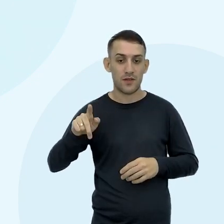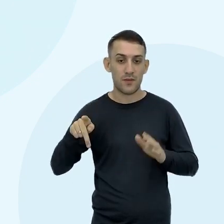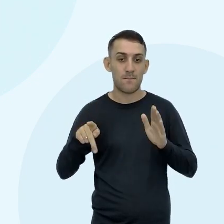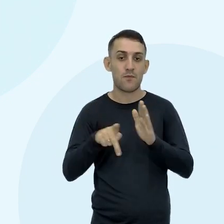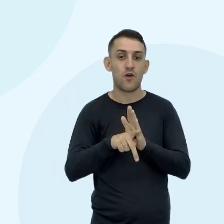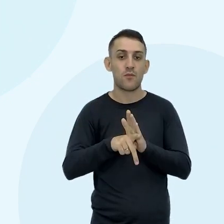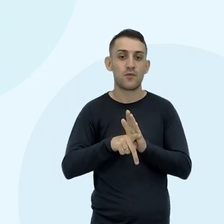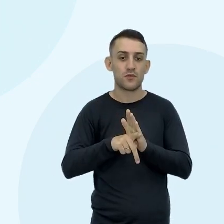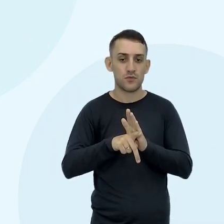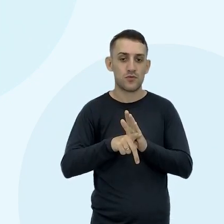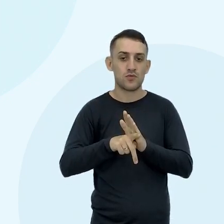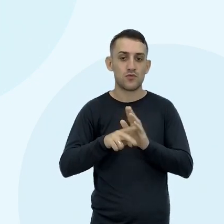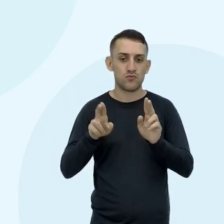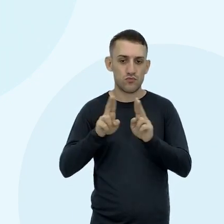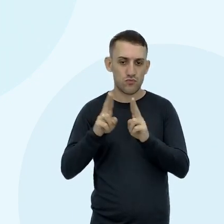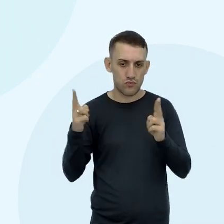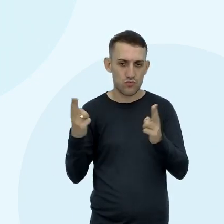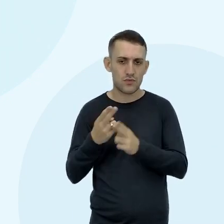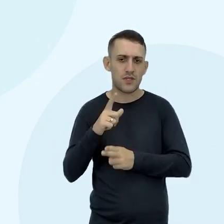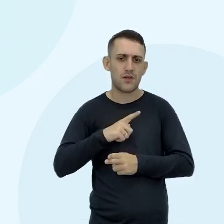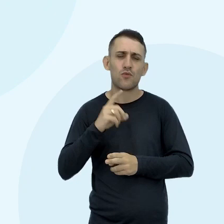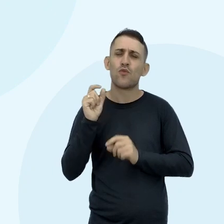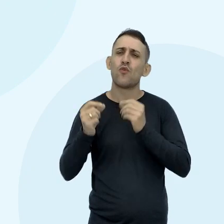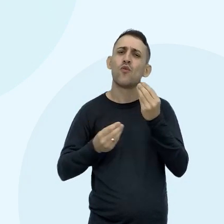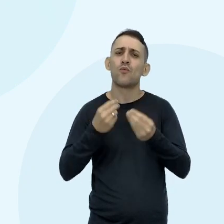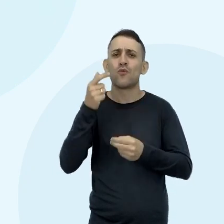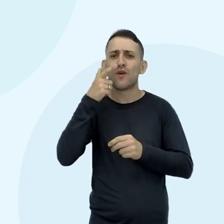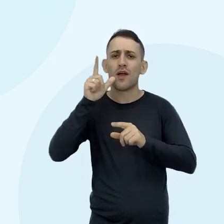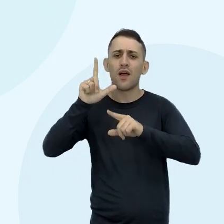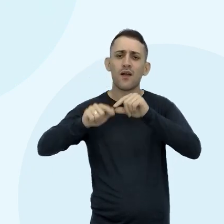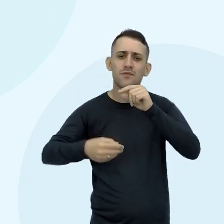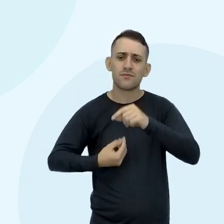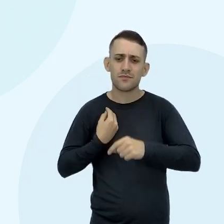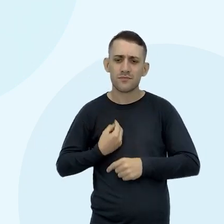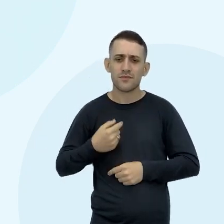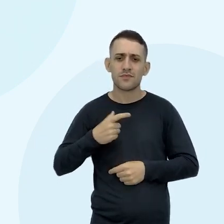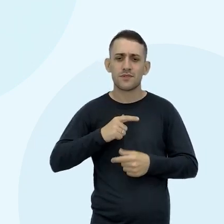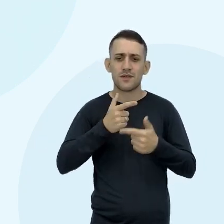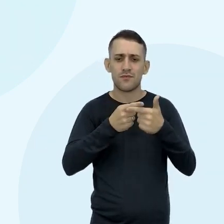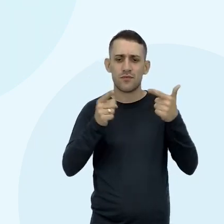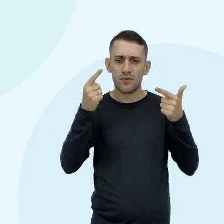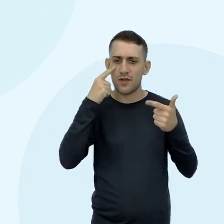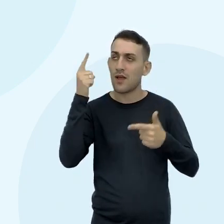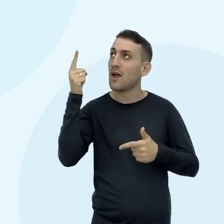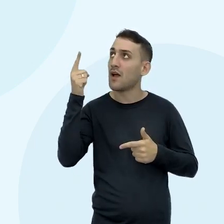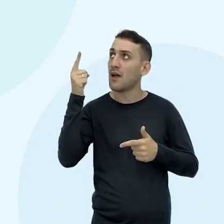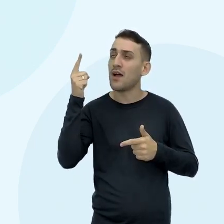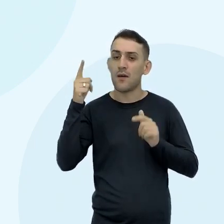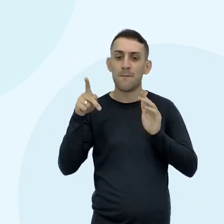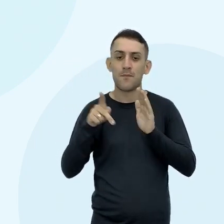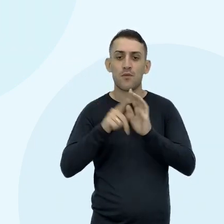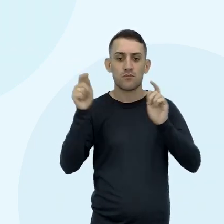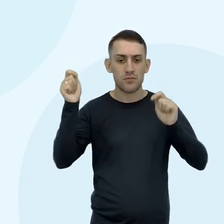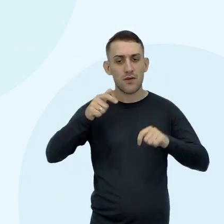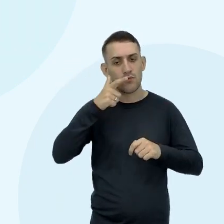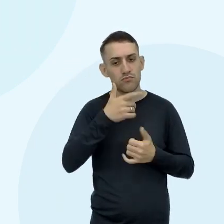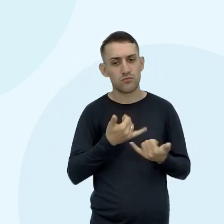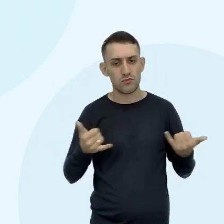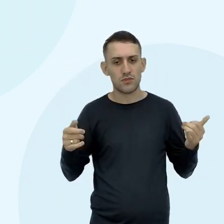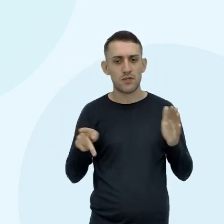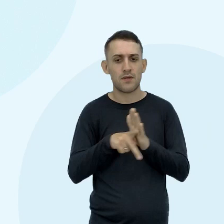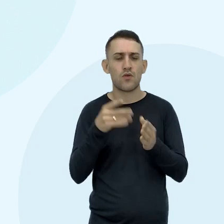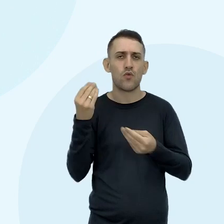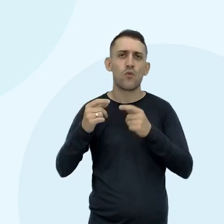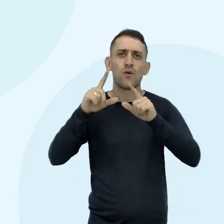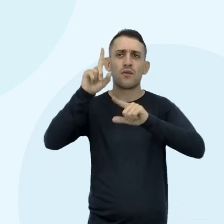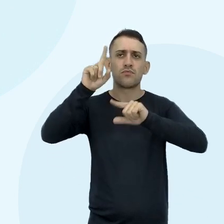nuclear Que mantém uma estrela viva É isso aqui pessoal Essas equações Aqui De fusão nuclear Você gera aí Energia Como que as